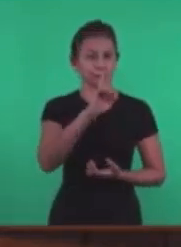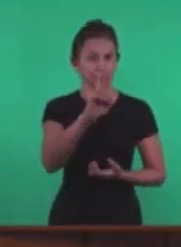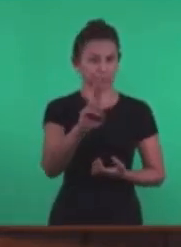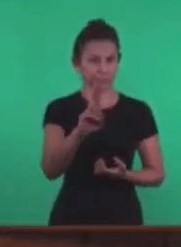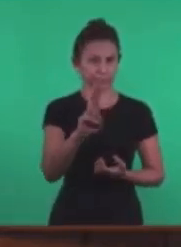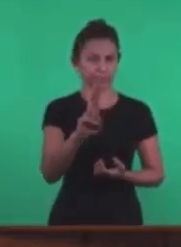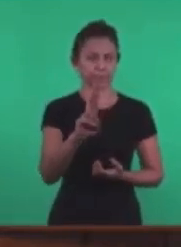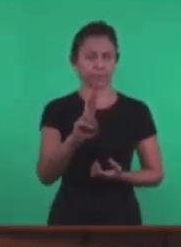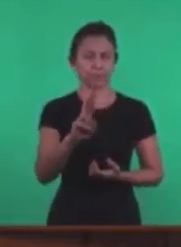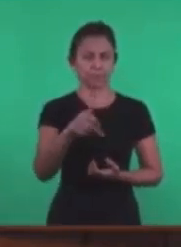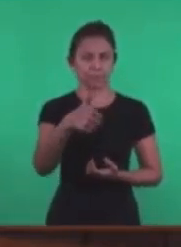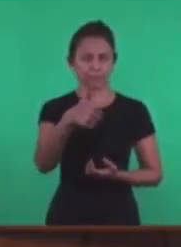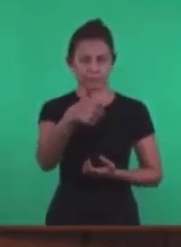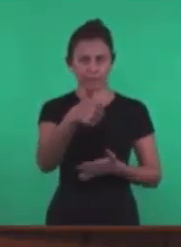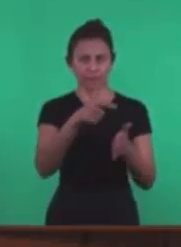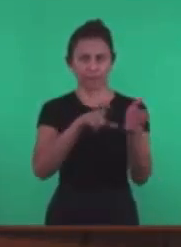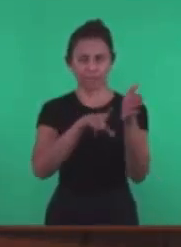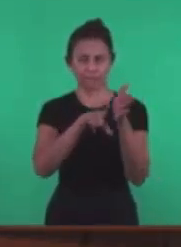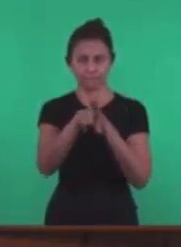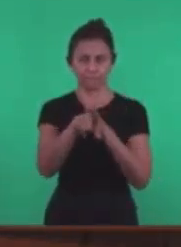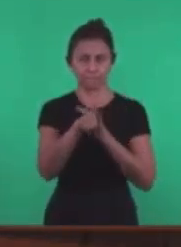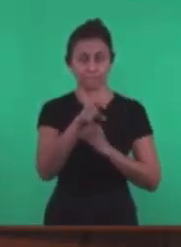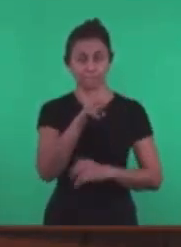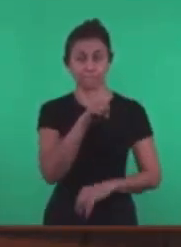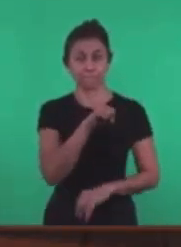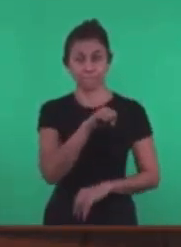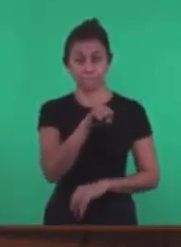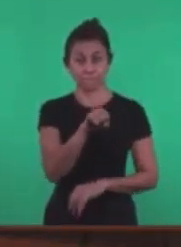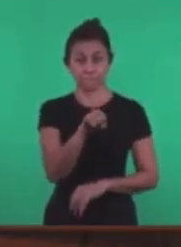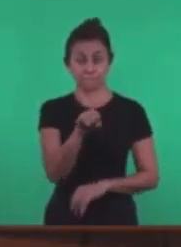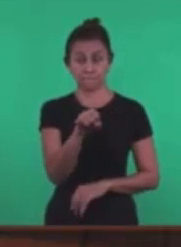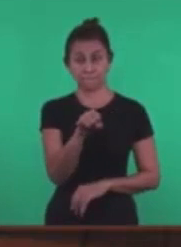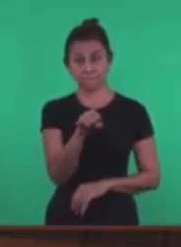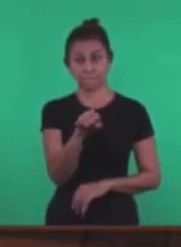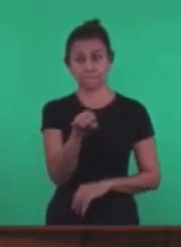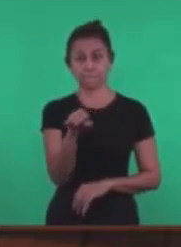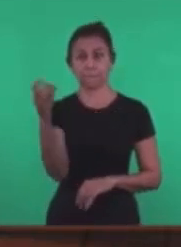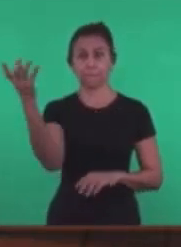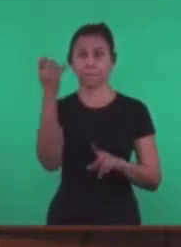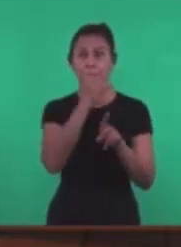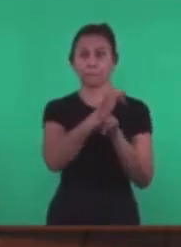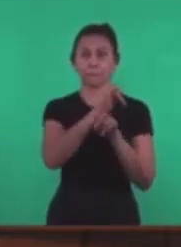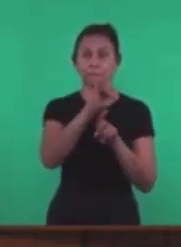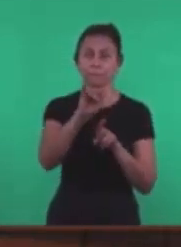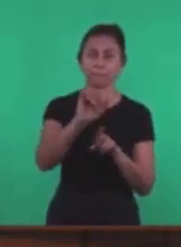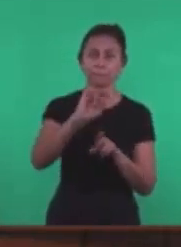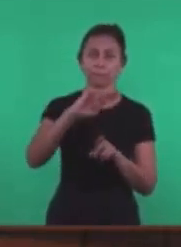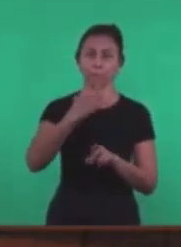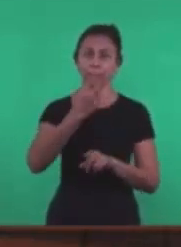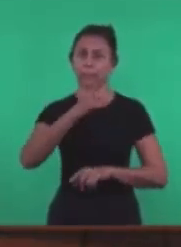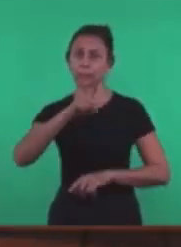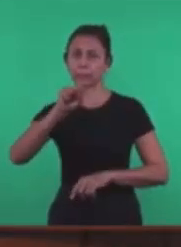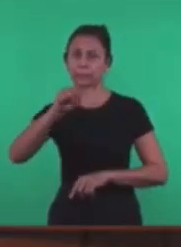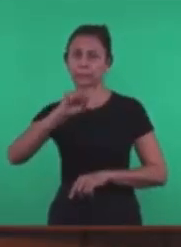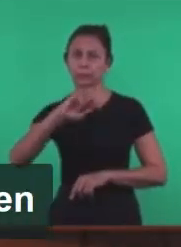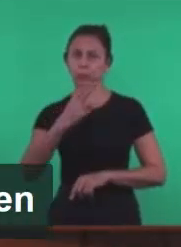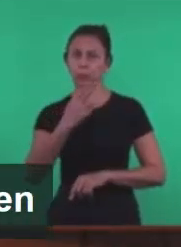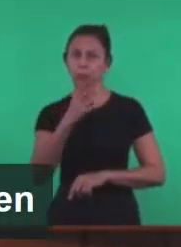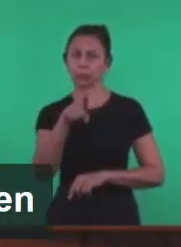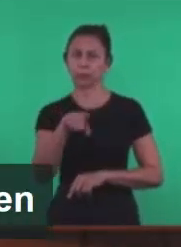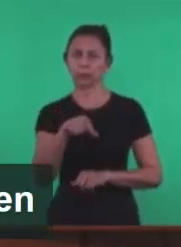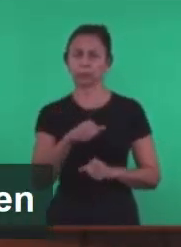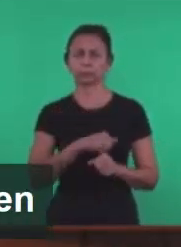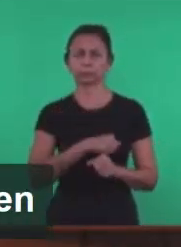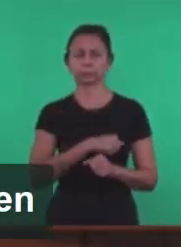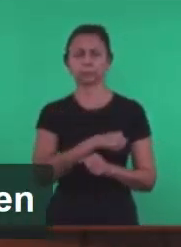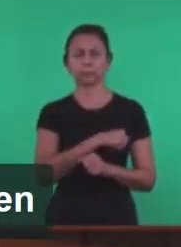Então A primeira pergunta É Se está ligada Profeticamente Ou não Então os irmãos vão responder Sim ou não E a